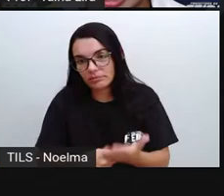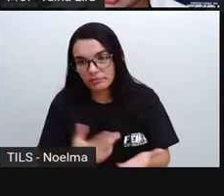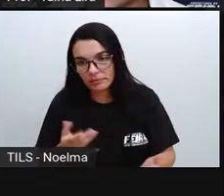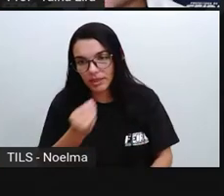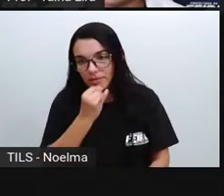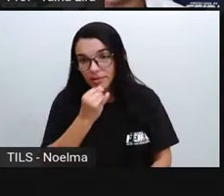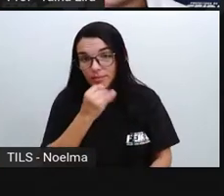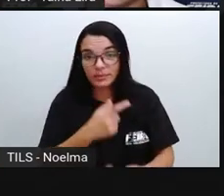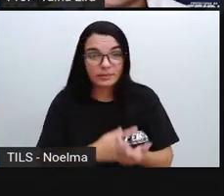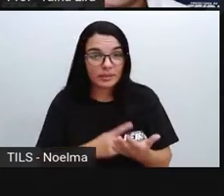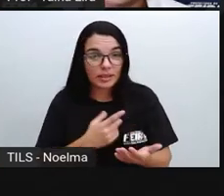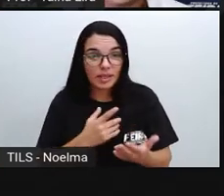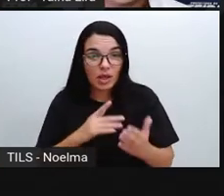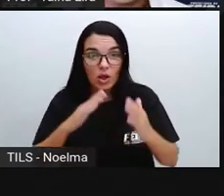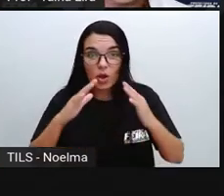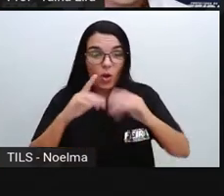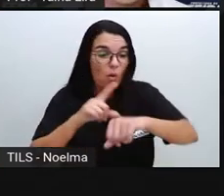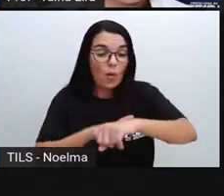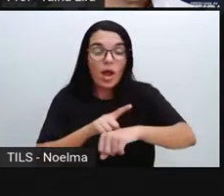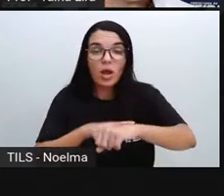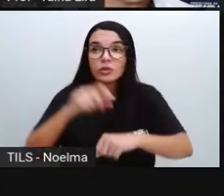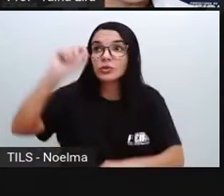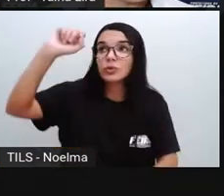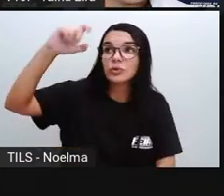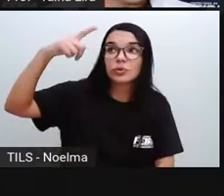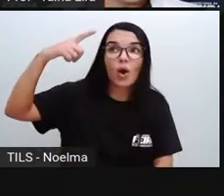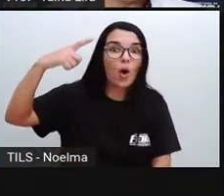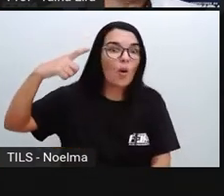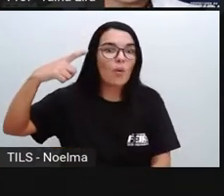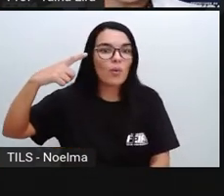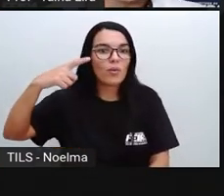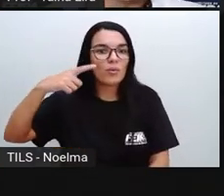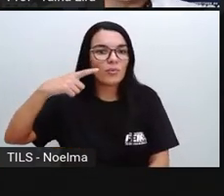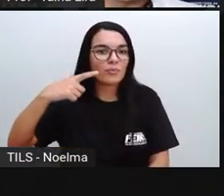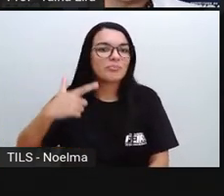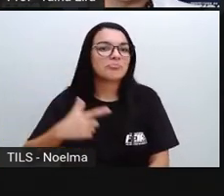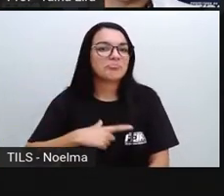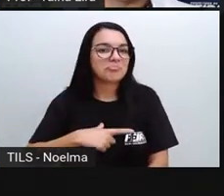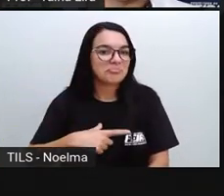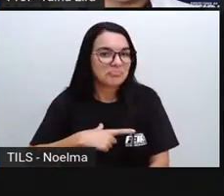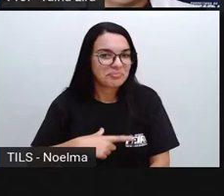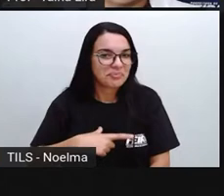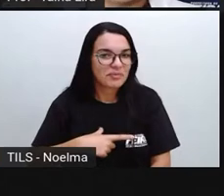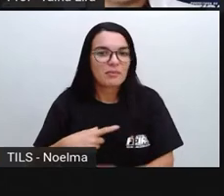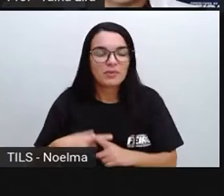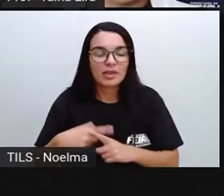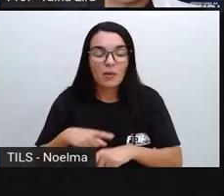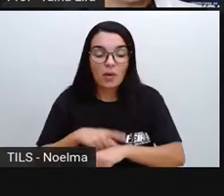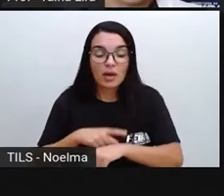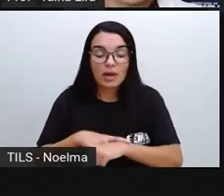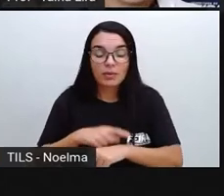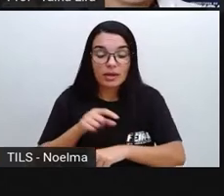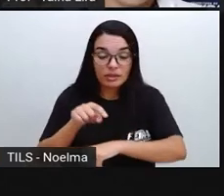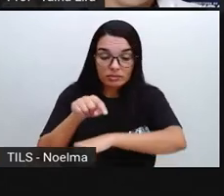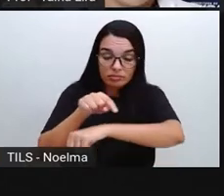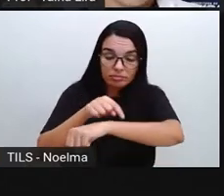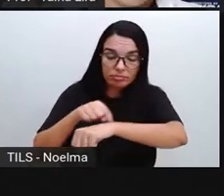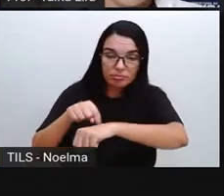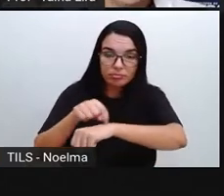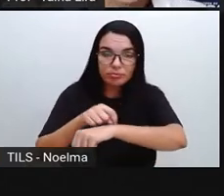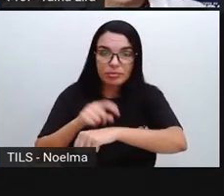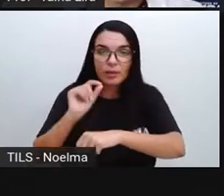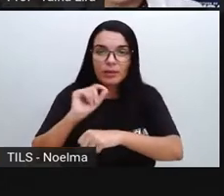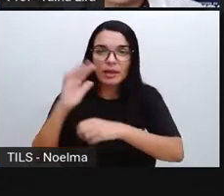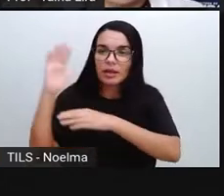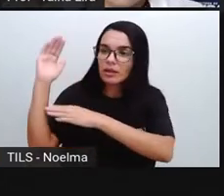tinha aí o relógio de sol. Quem lembra do relógio de sol, né? Que o horário era marcado de acordo com a sombra,